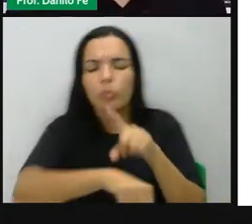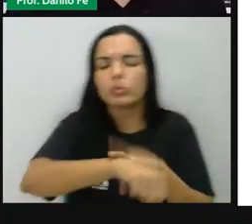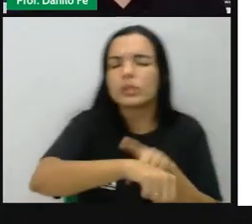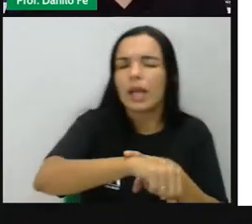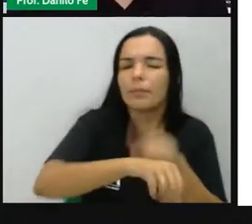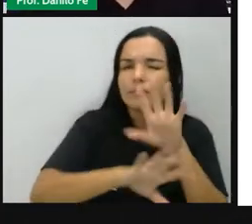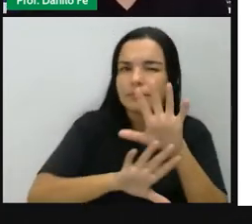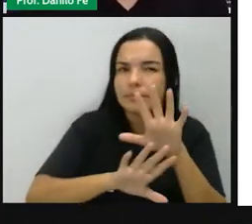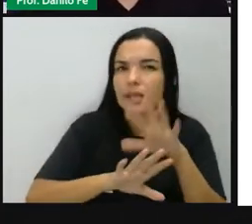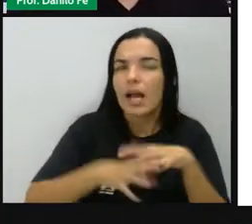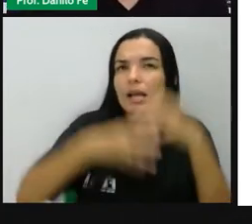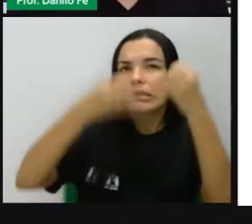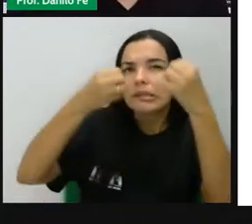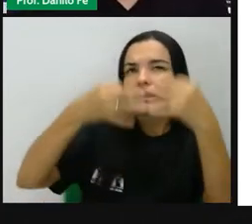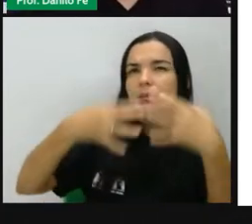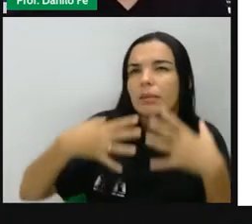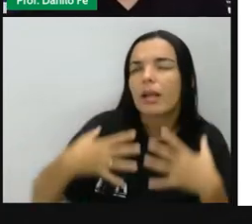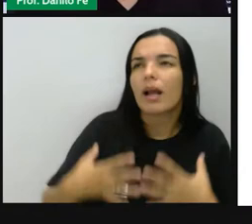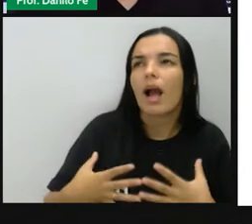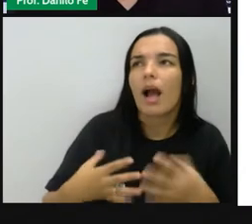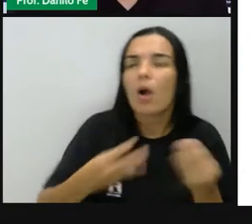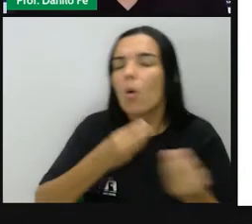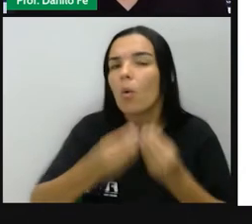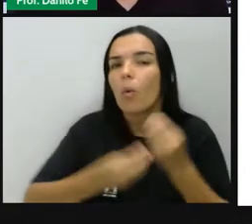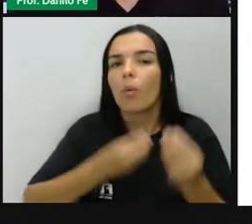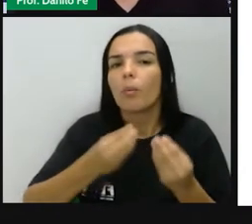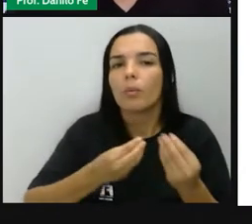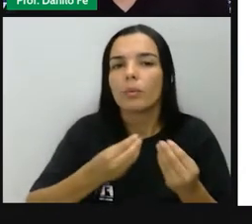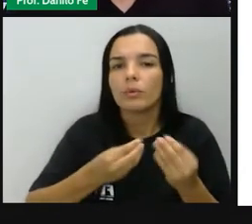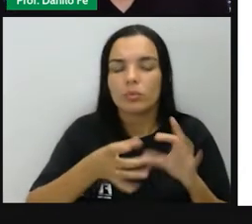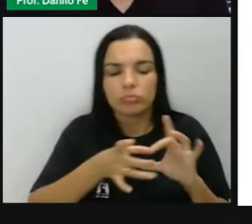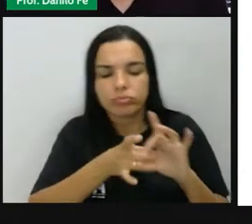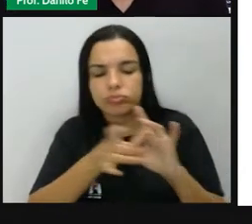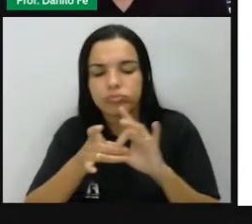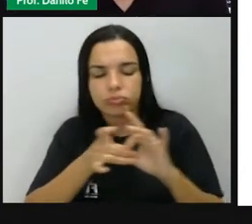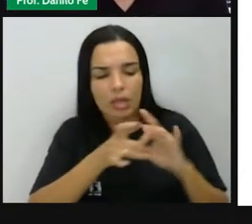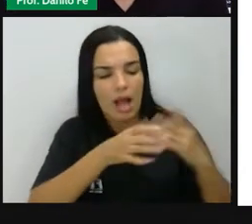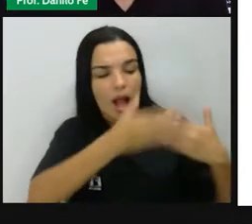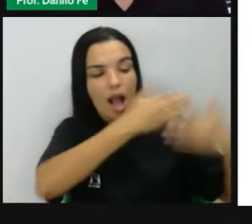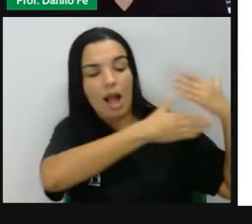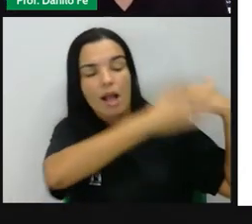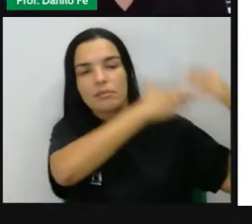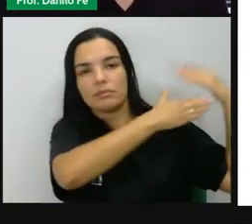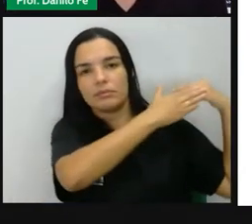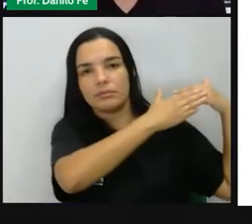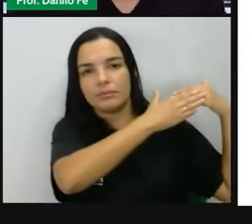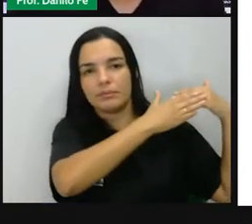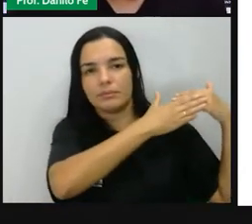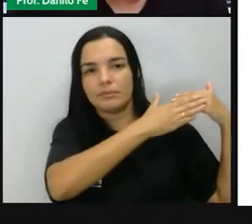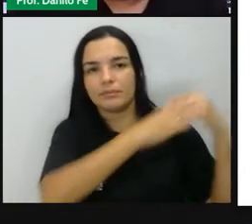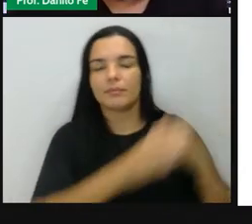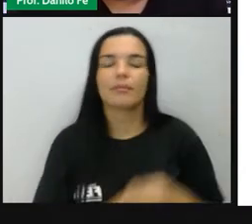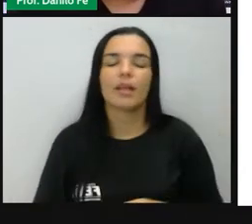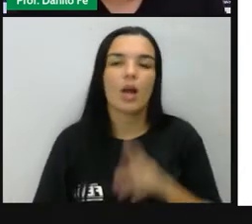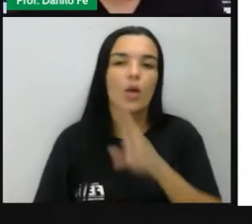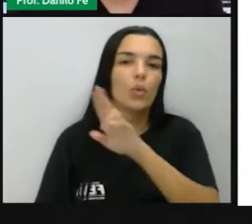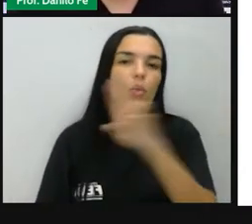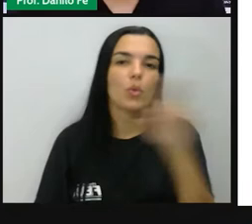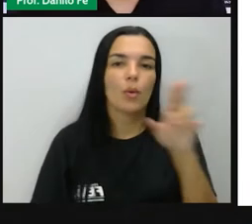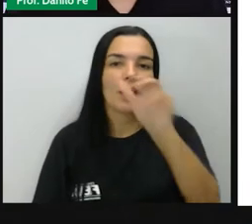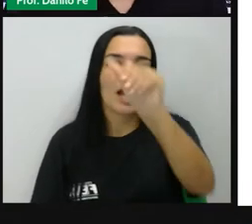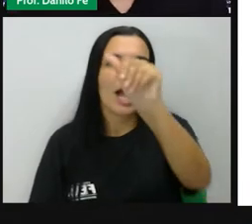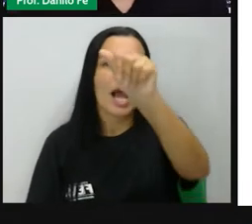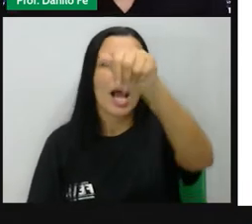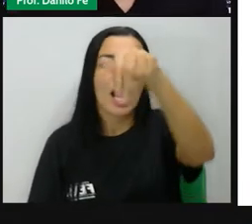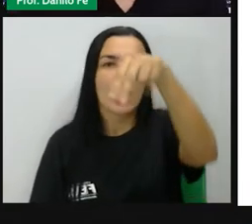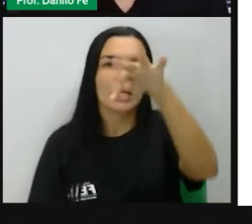precede. A gente tem que olhar o chamado antigo regime, que era o antigo regime.